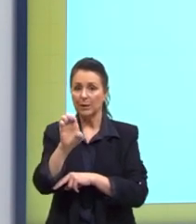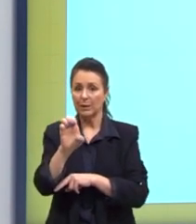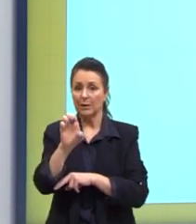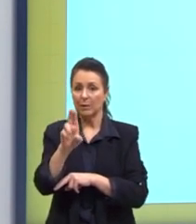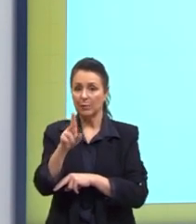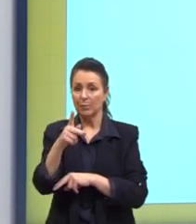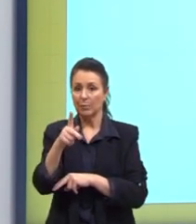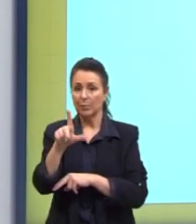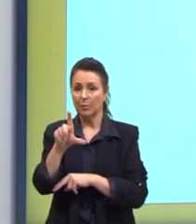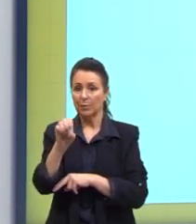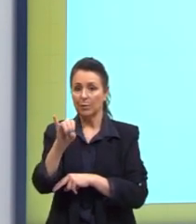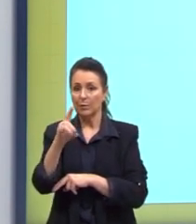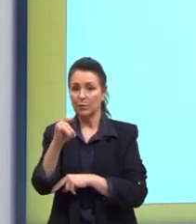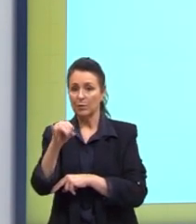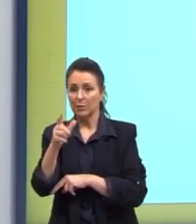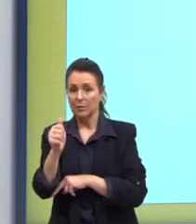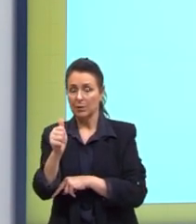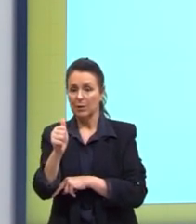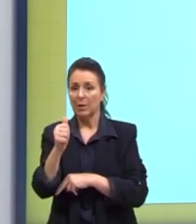Mutação numérica.